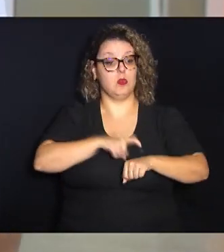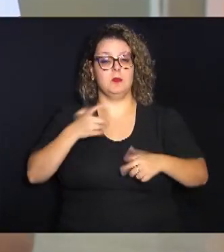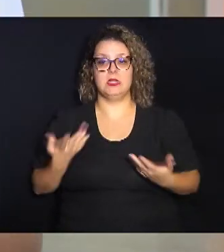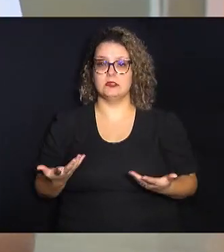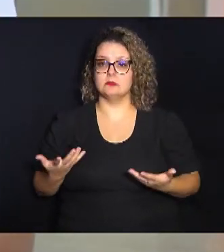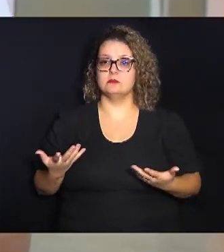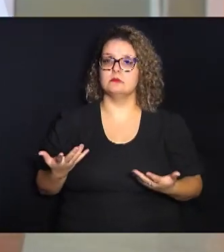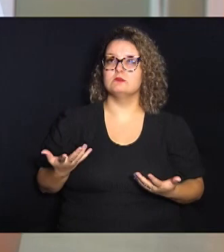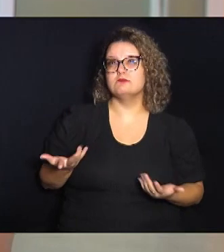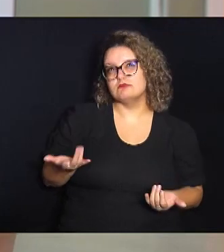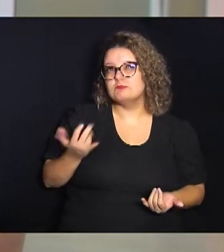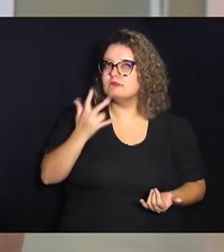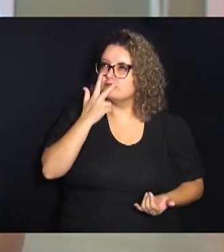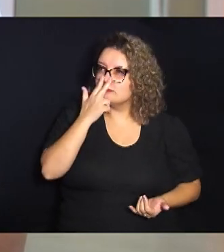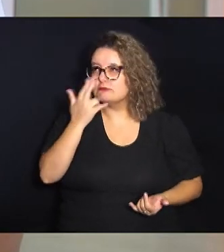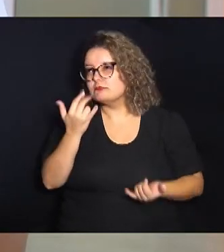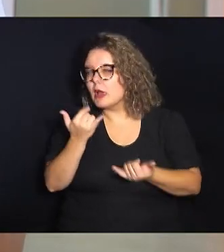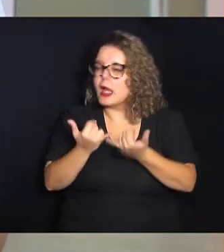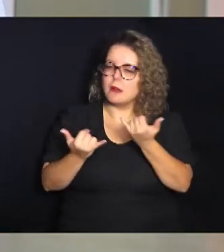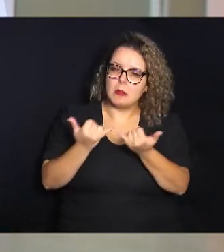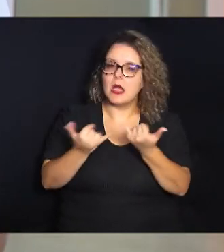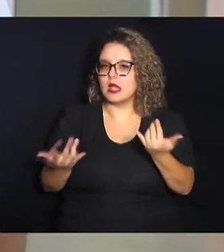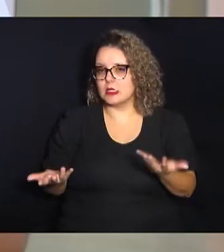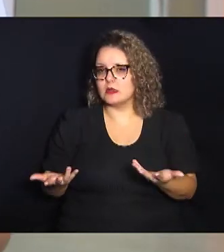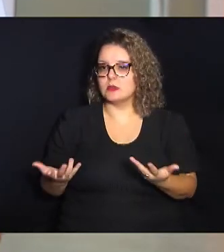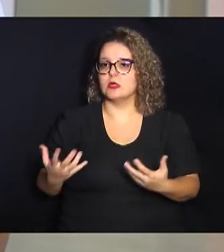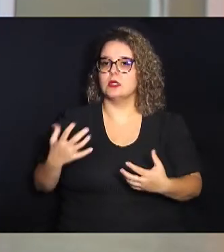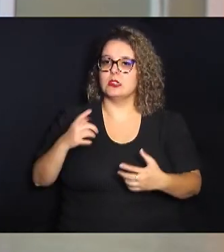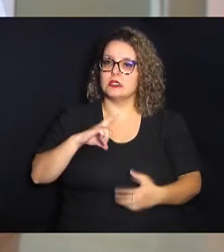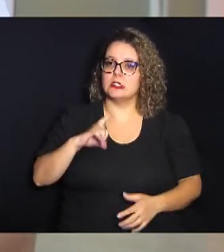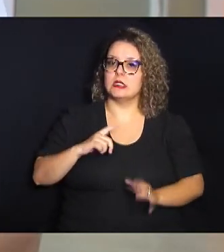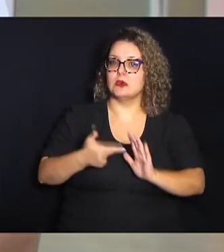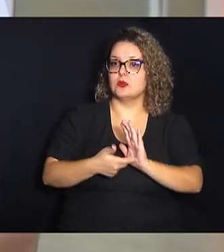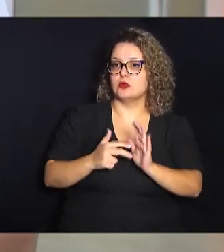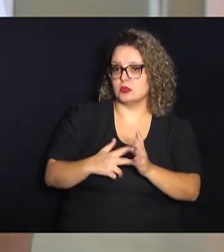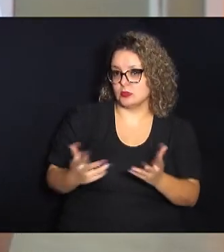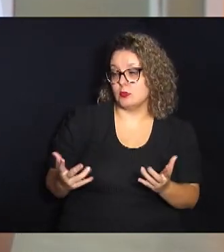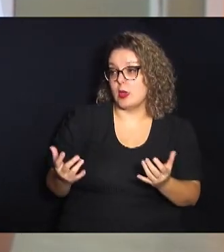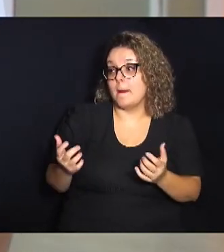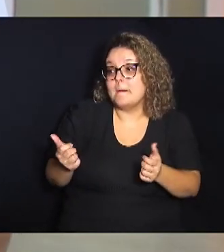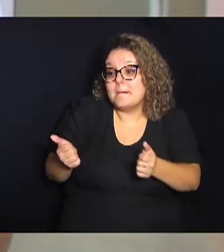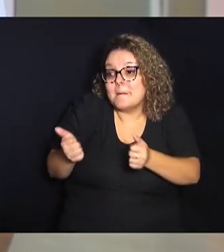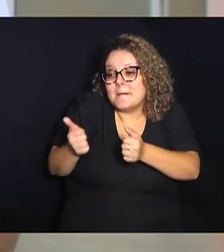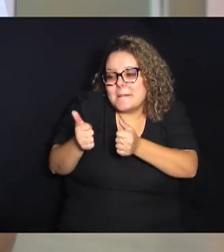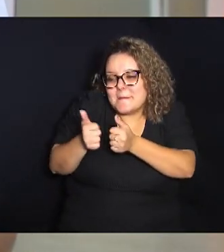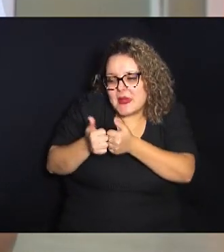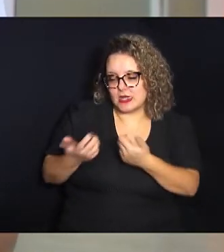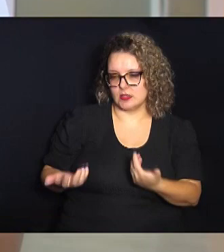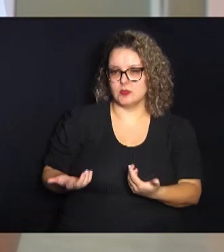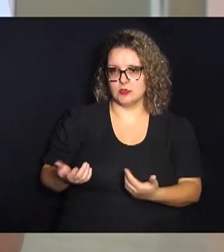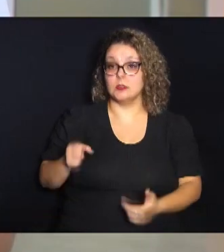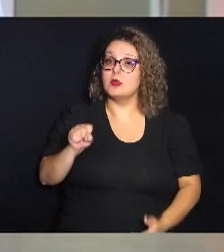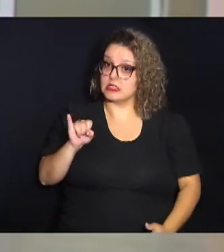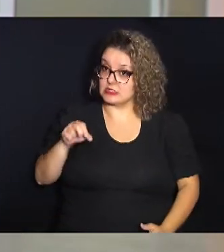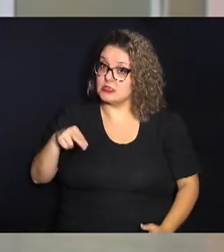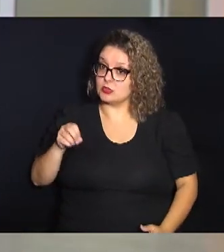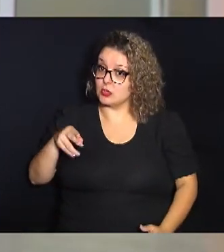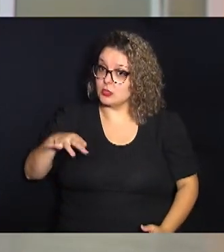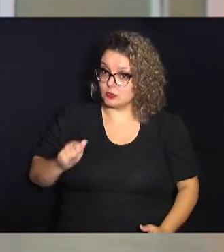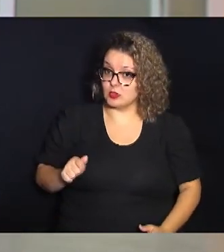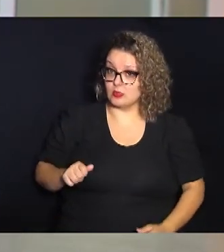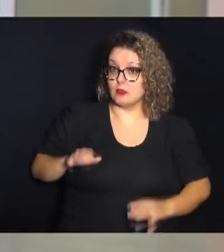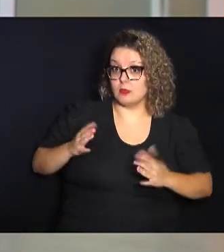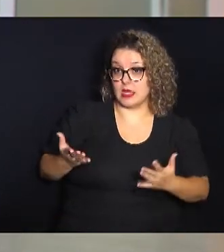eles são similares eles são parecidos eles têm um sentido um significado muito próximo então eles são sinônimos porém são sinônimos